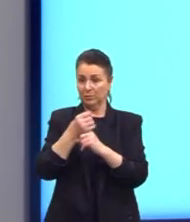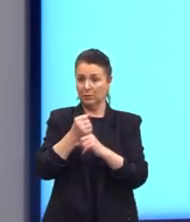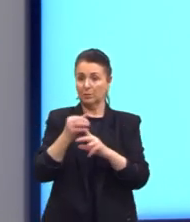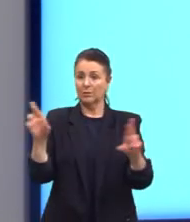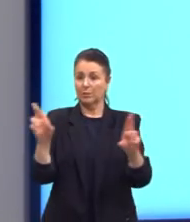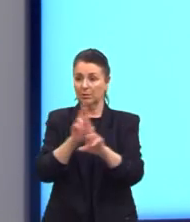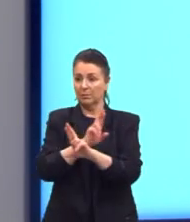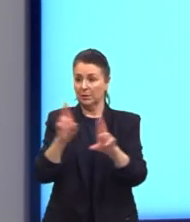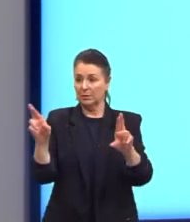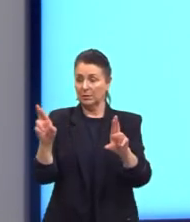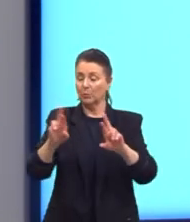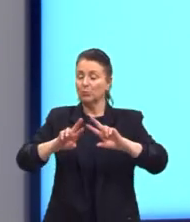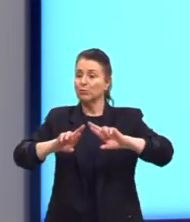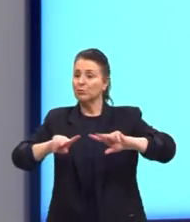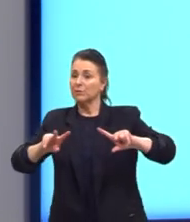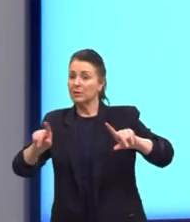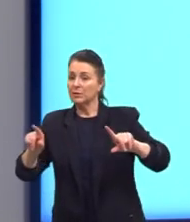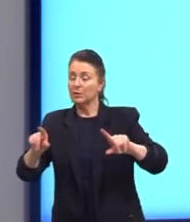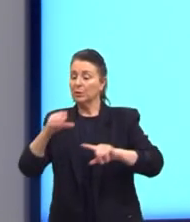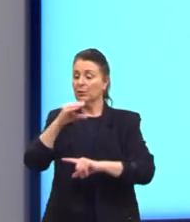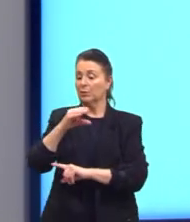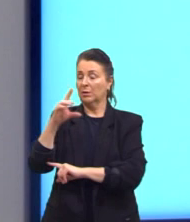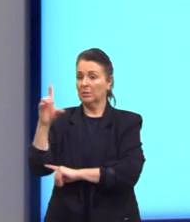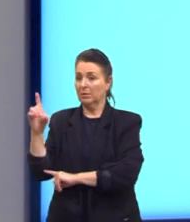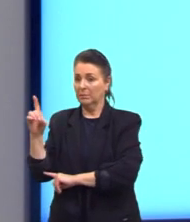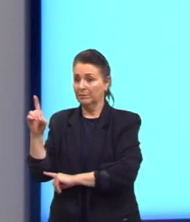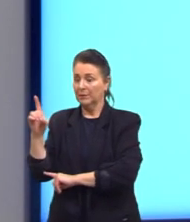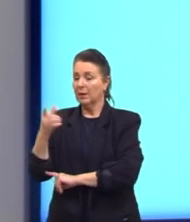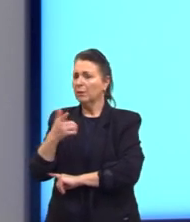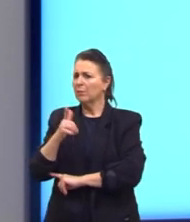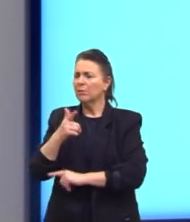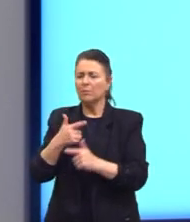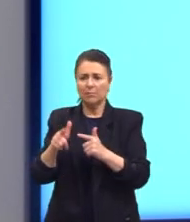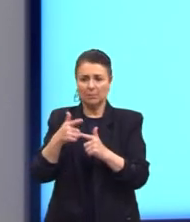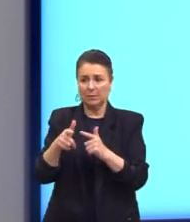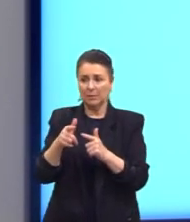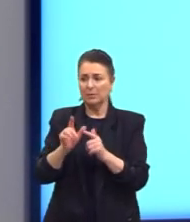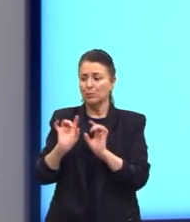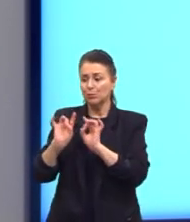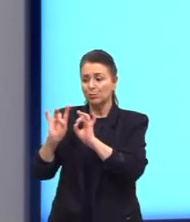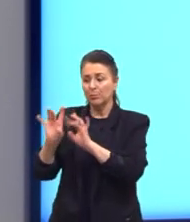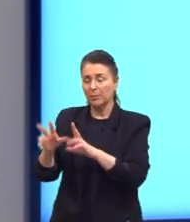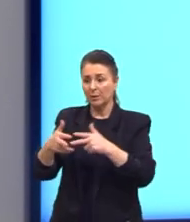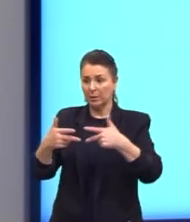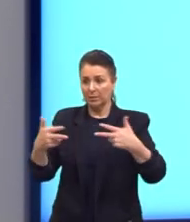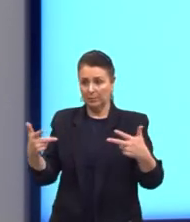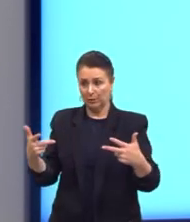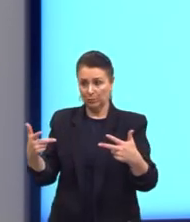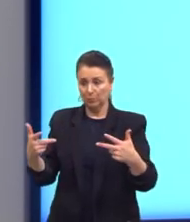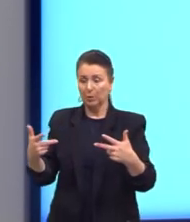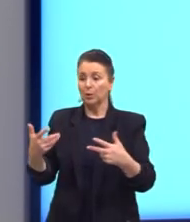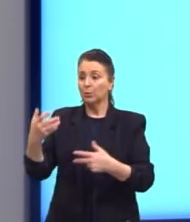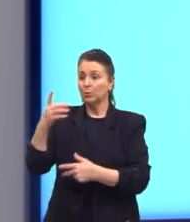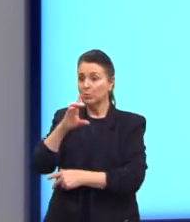com elementos distintos do contradomínio. Não tem problema se sobrar elementos no contradomínio agora. Então, aqui no